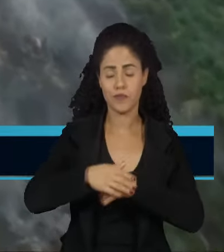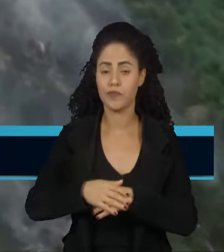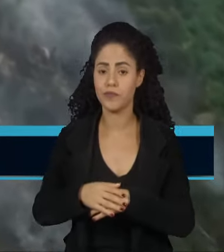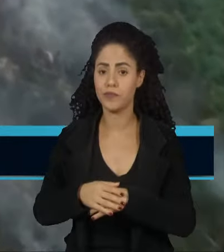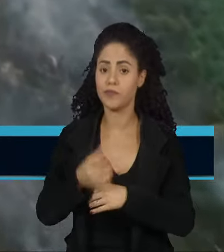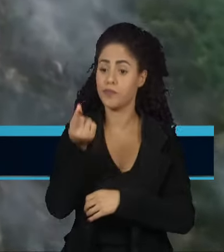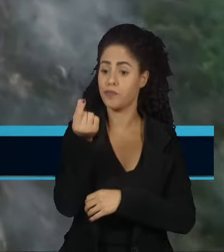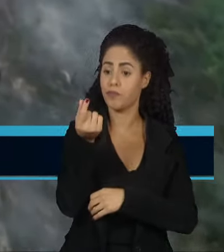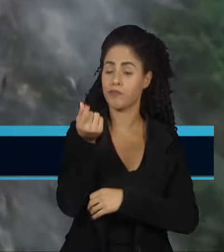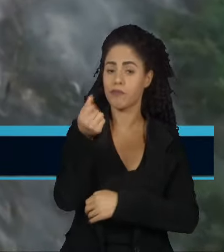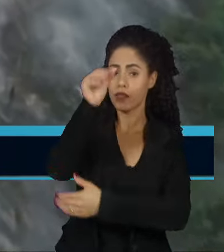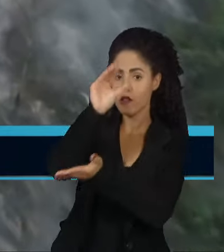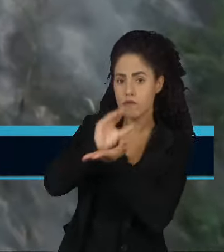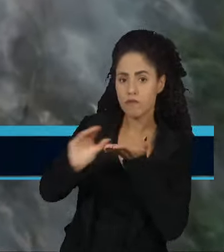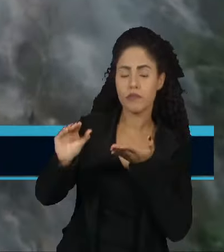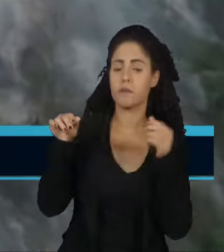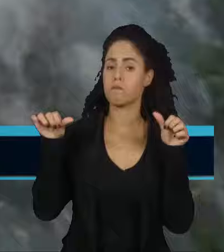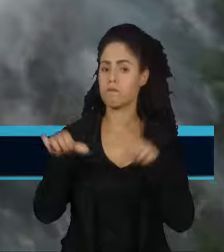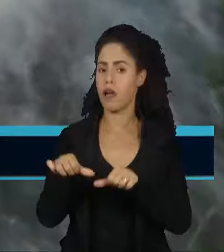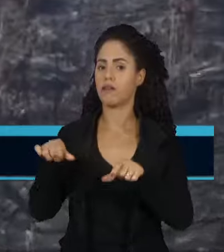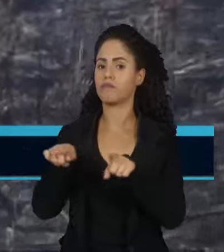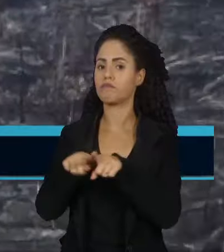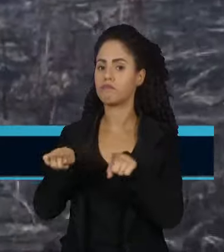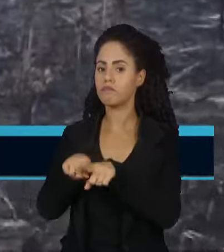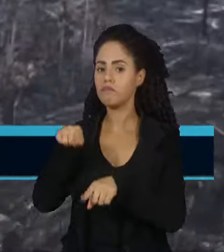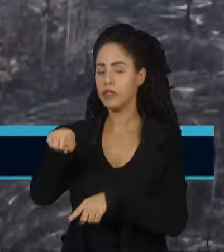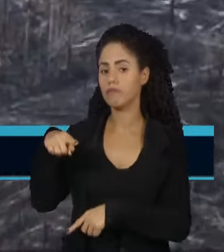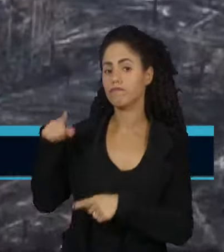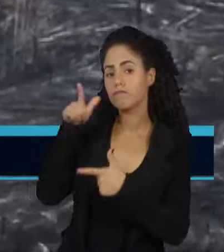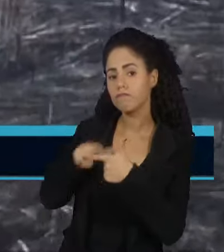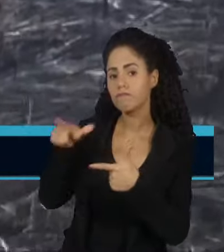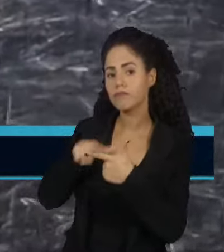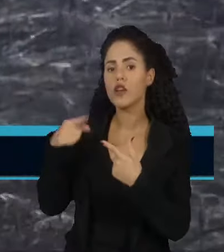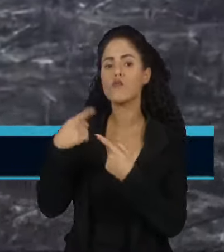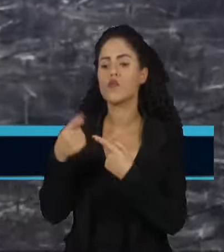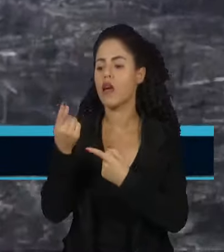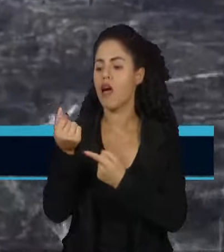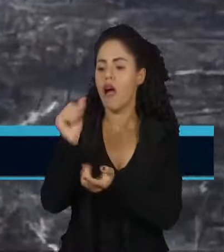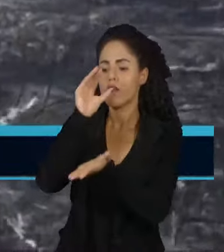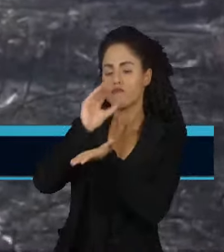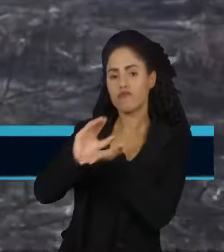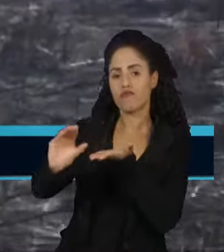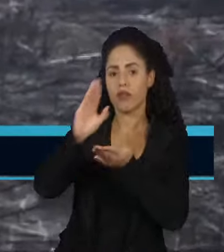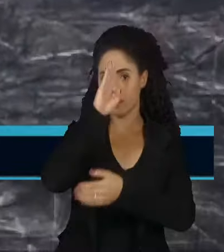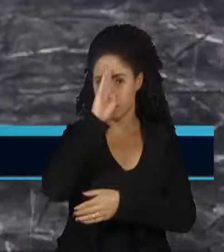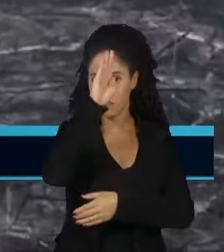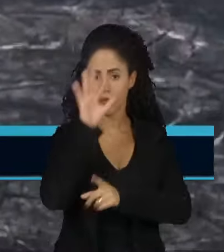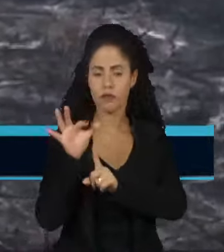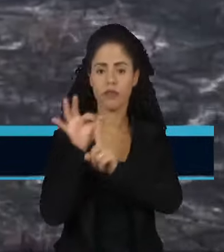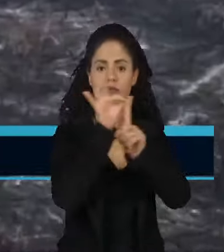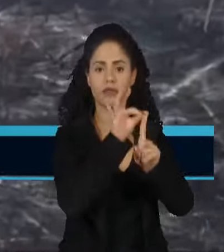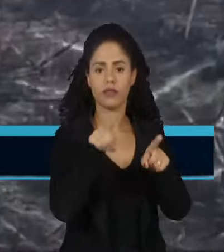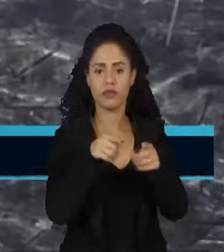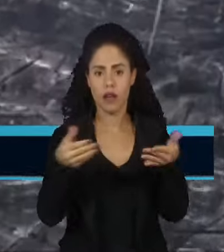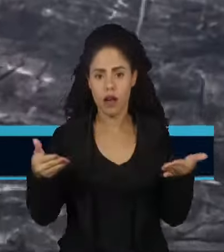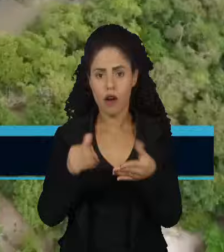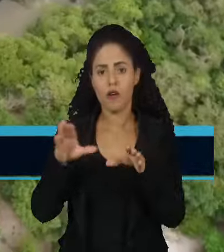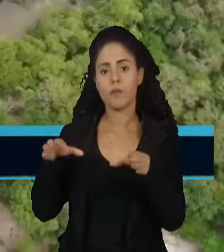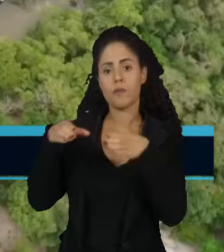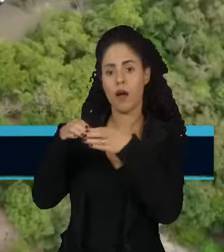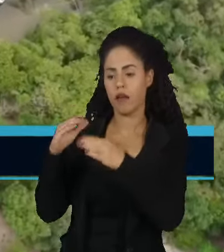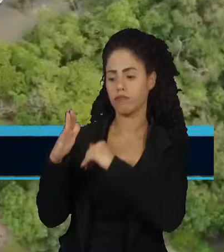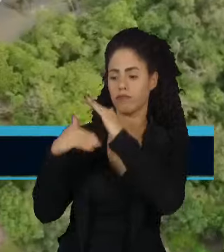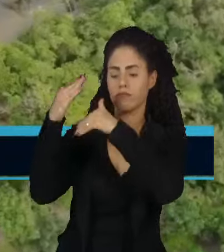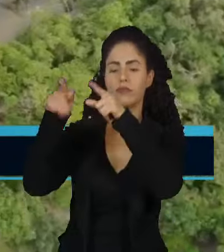financiamento é um ponto crítico das negociações. A garantia dos recursos é considerada prioridade para as nações em desenvolvimento,